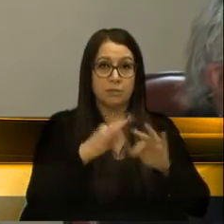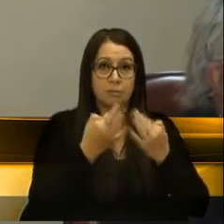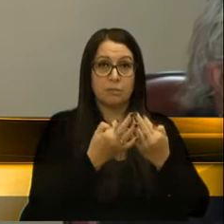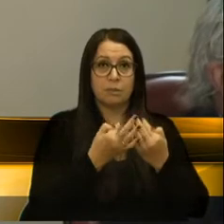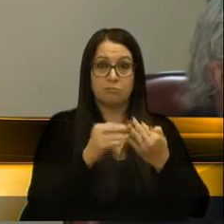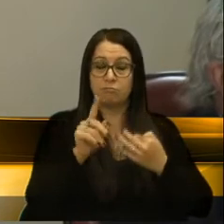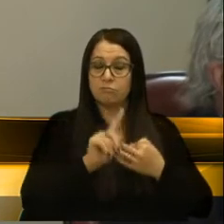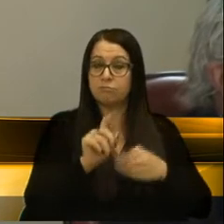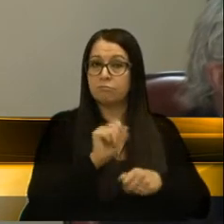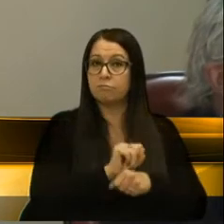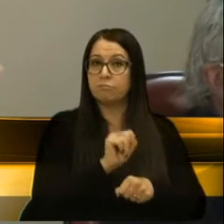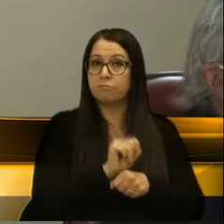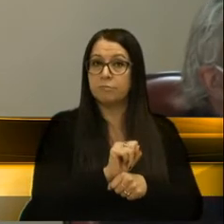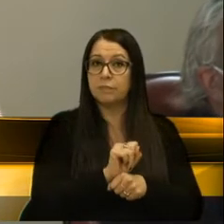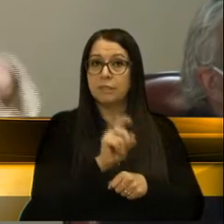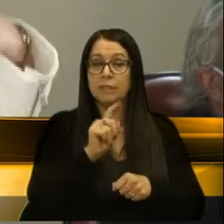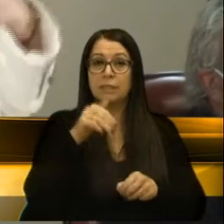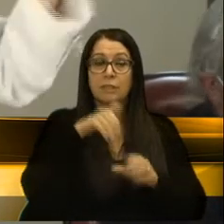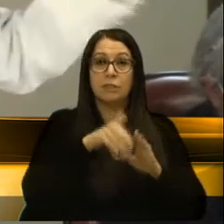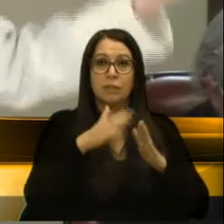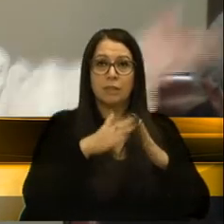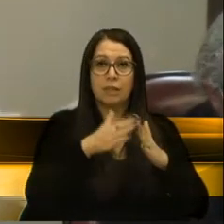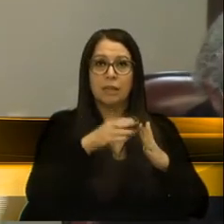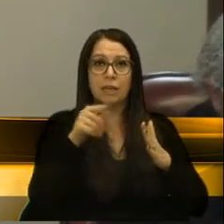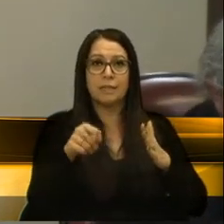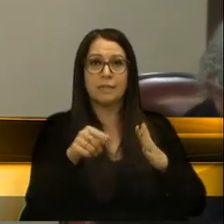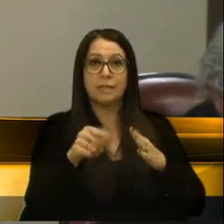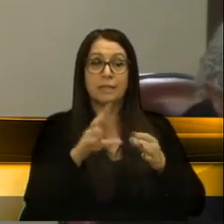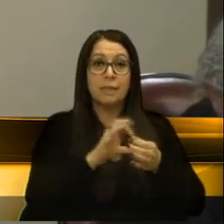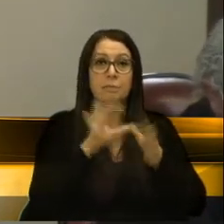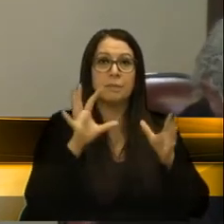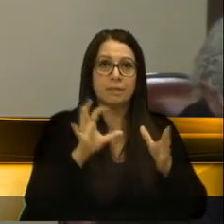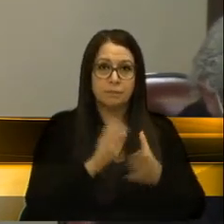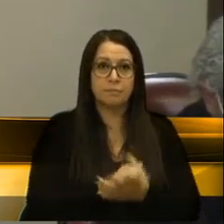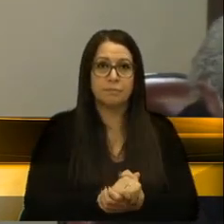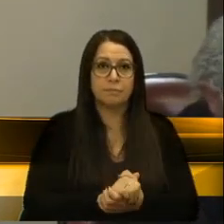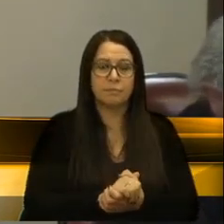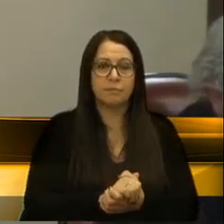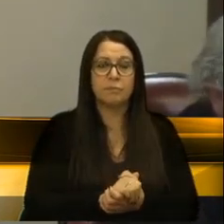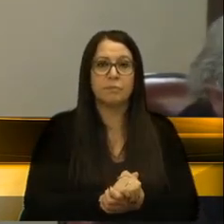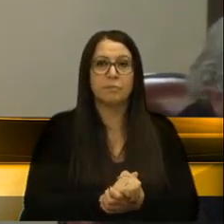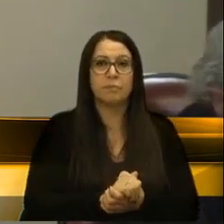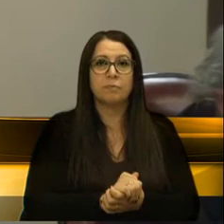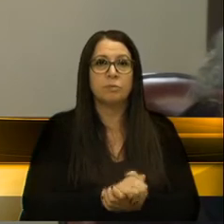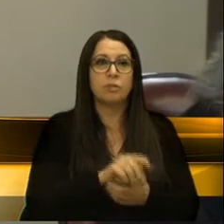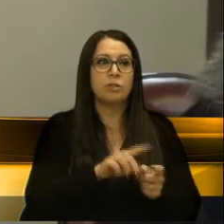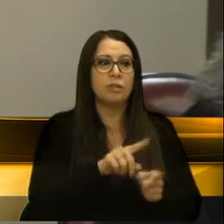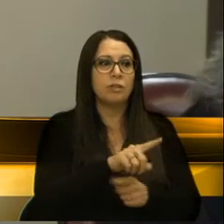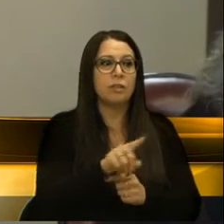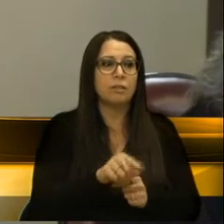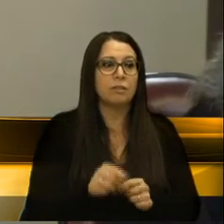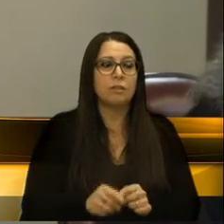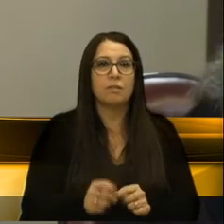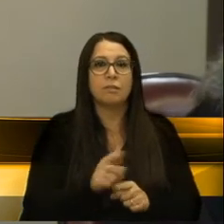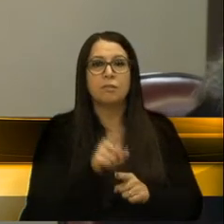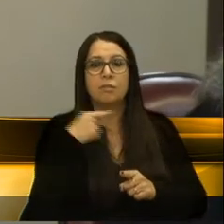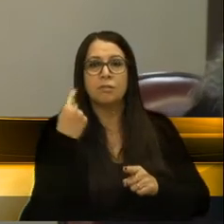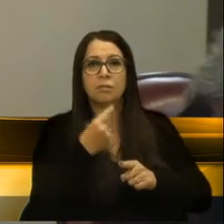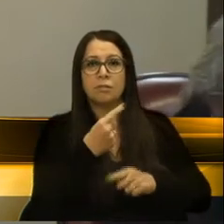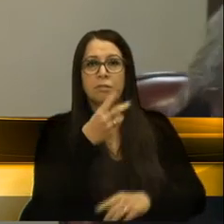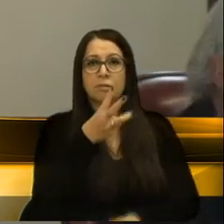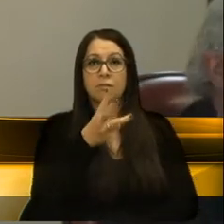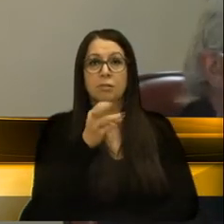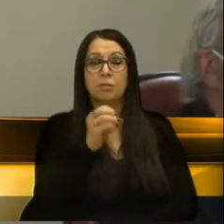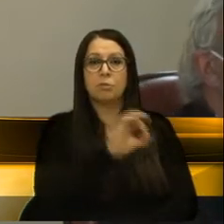e não esperar com ele dentro de casa até a liberação. Sabemos que o Instituto Geral de Perícias tem atuado com 30